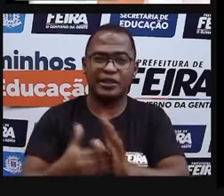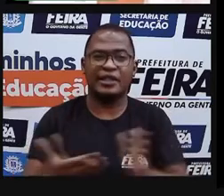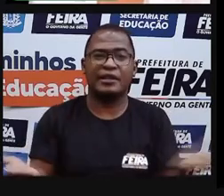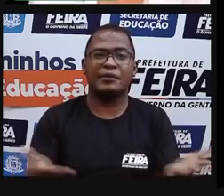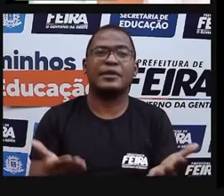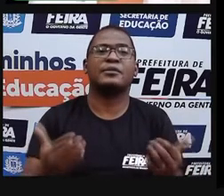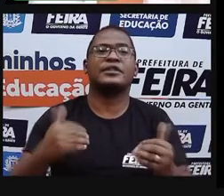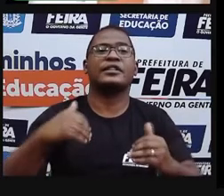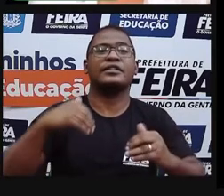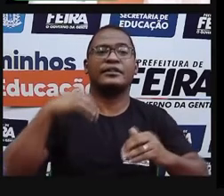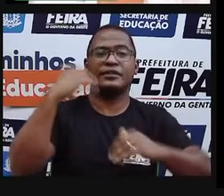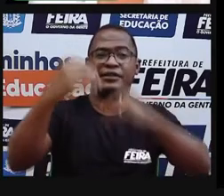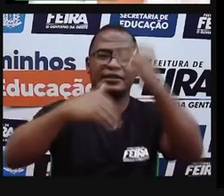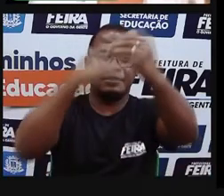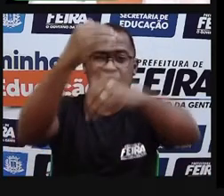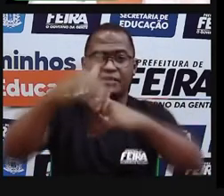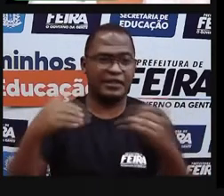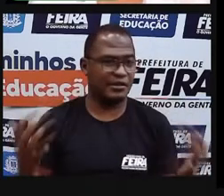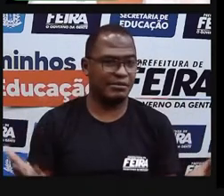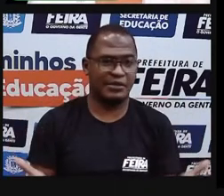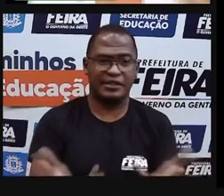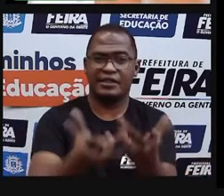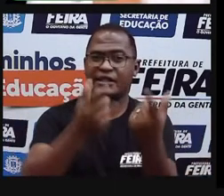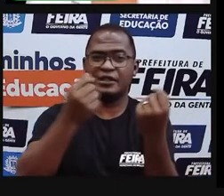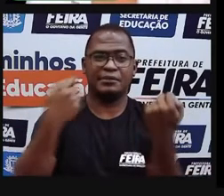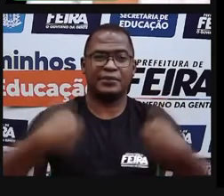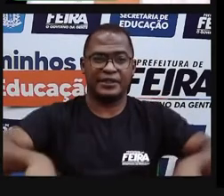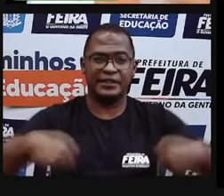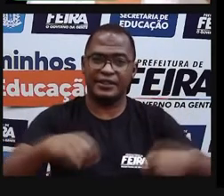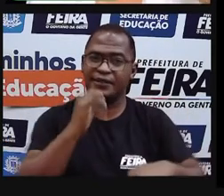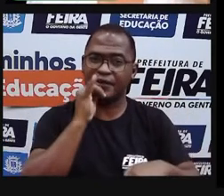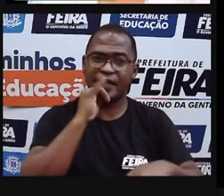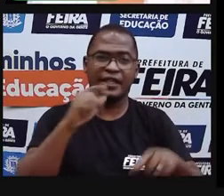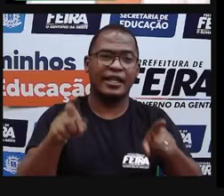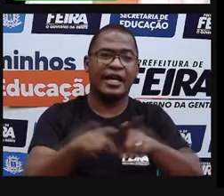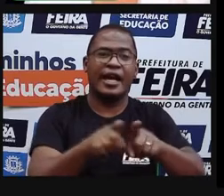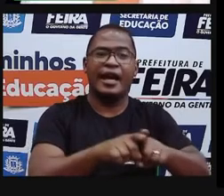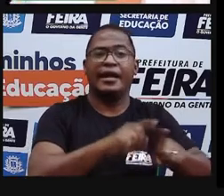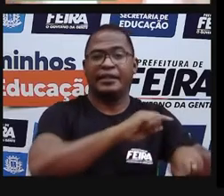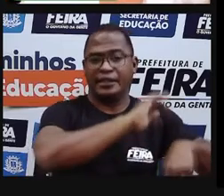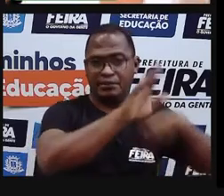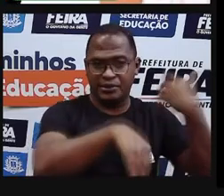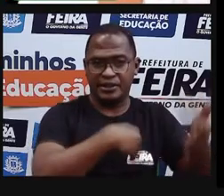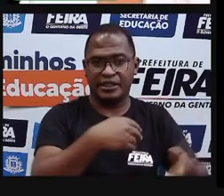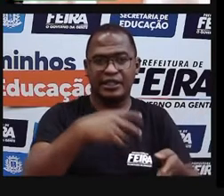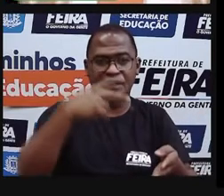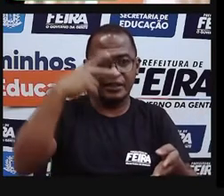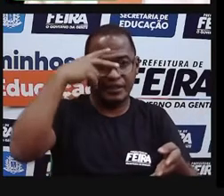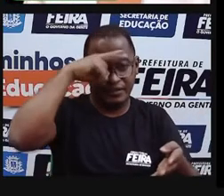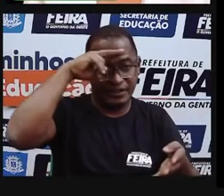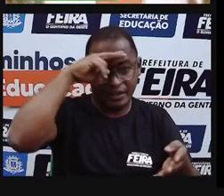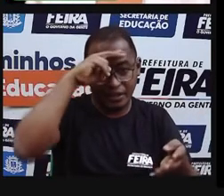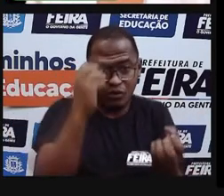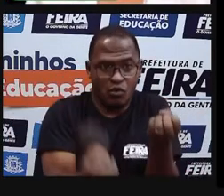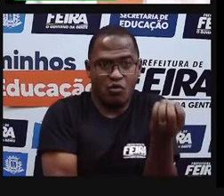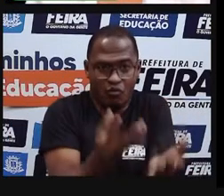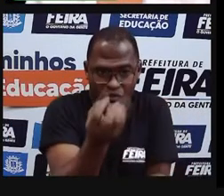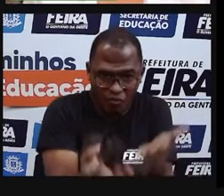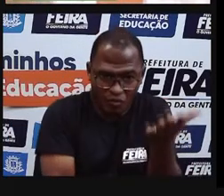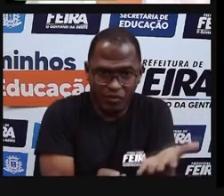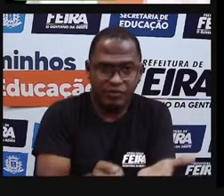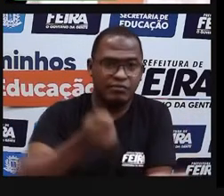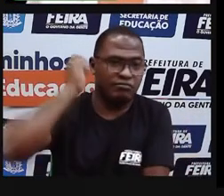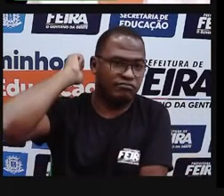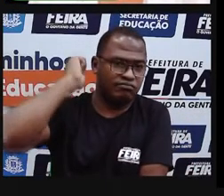alimentos do dia a dia. Então, eles precisaram construir as facas, os garfos. Todo esse instrumento que não tinha, que a gente usa